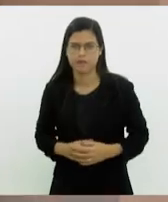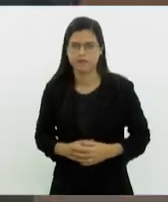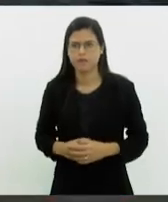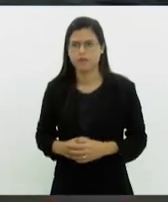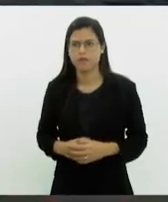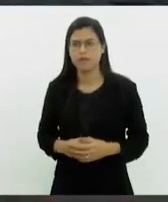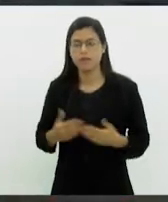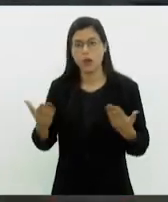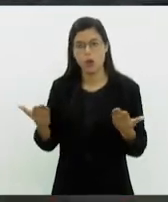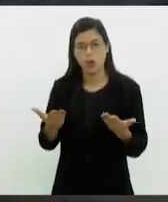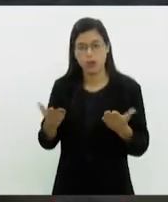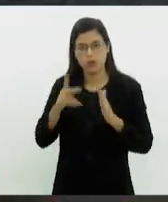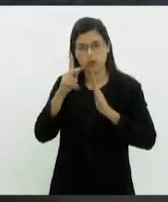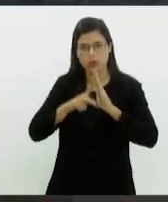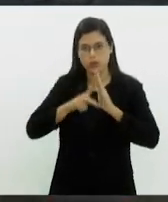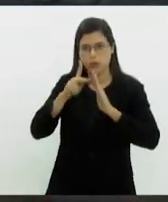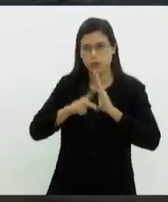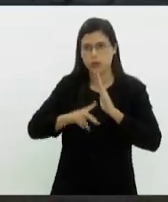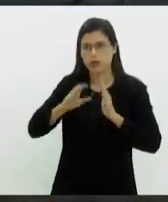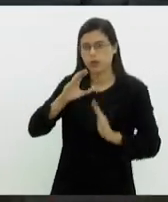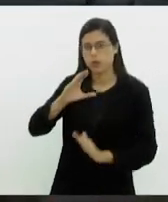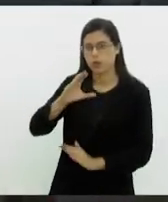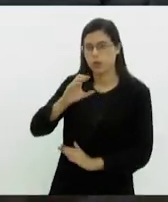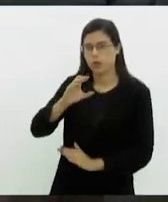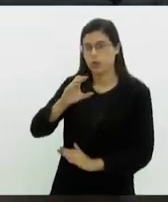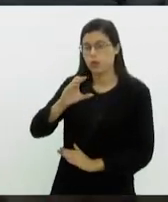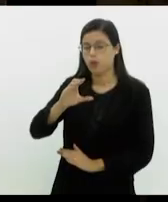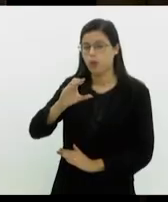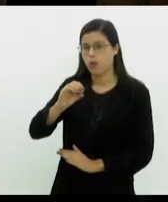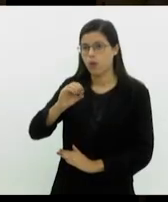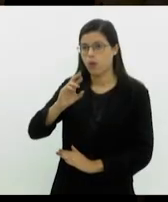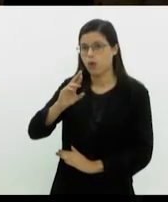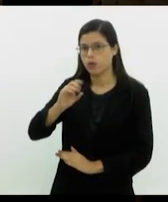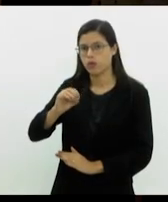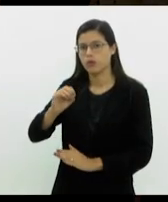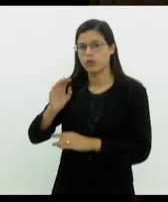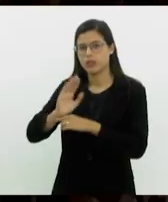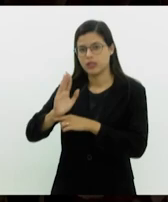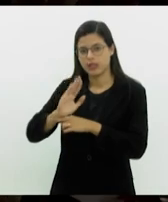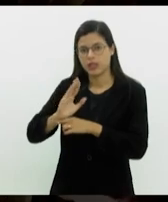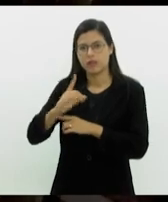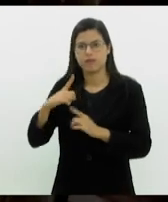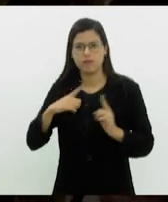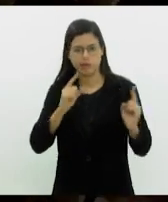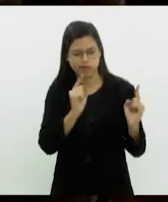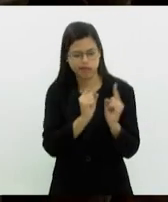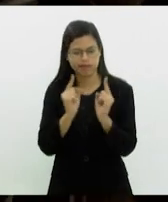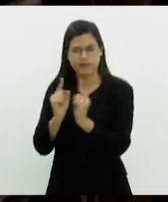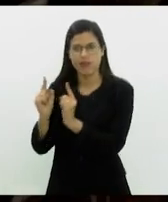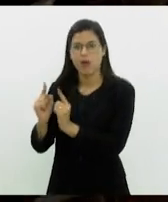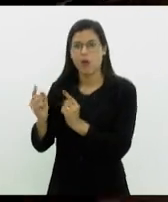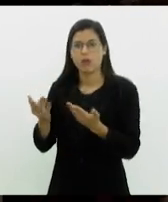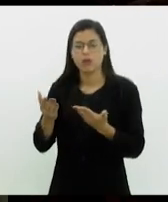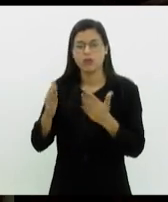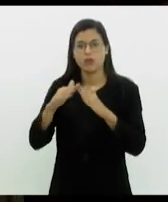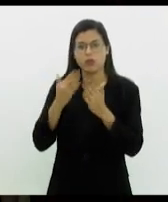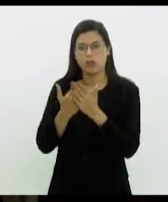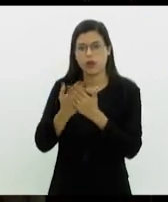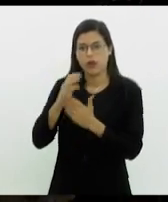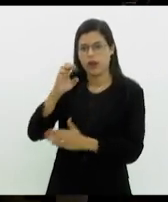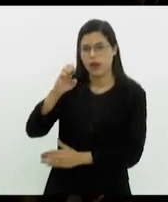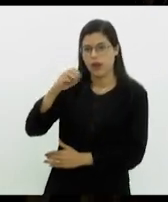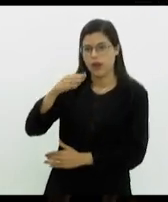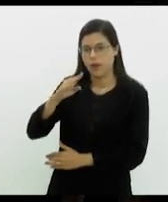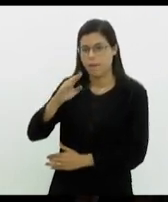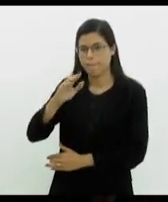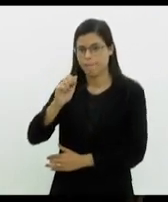E hoje o projeto Cordocine vai realizar mais uma sessão de curta-metragens. Desta vez, será na Escola Estadual Embaixador Barros